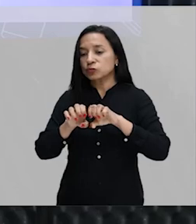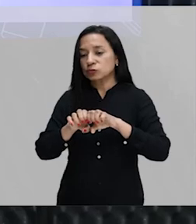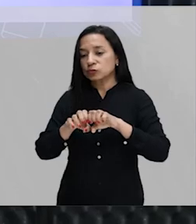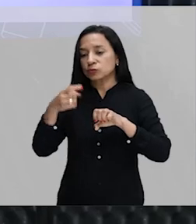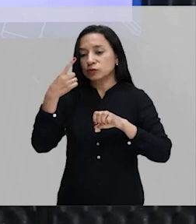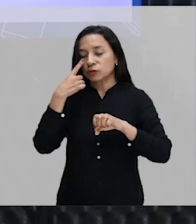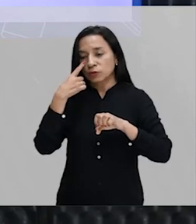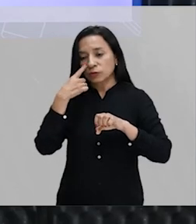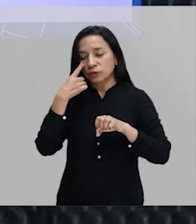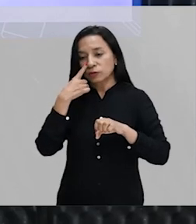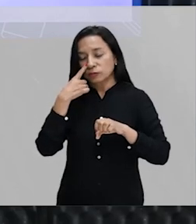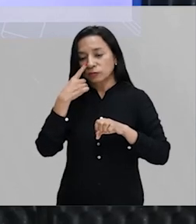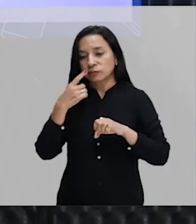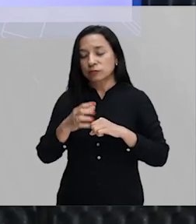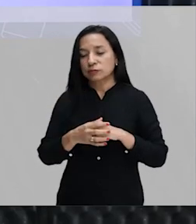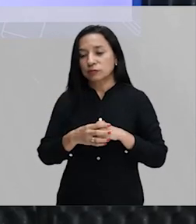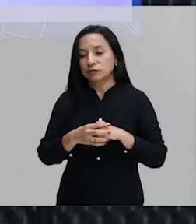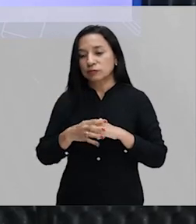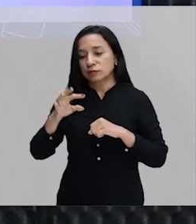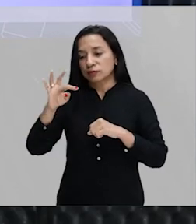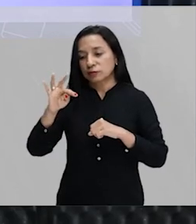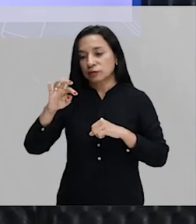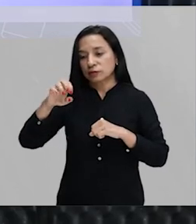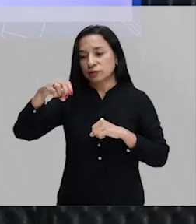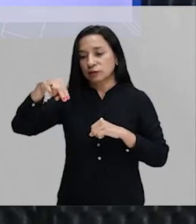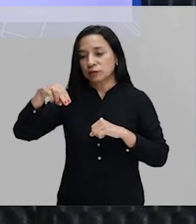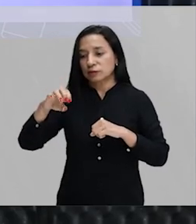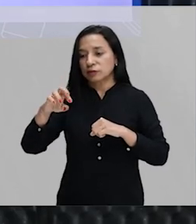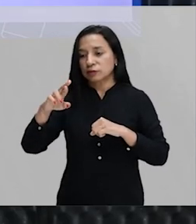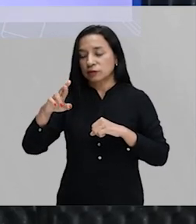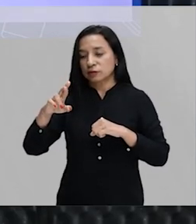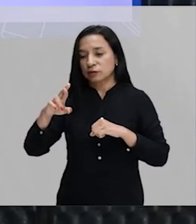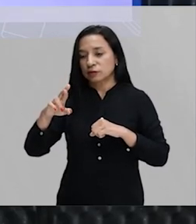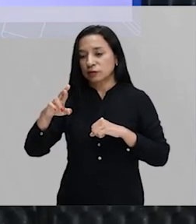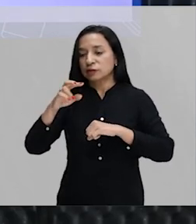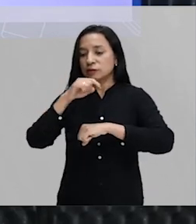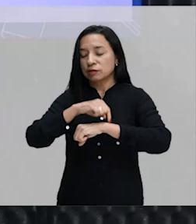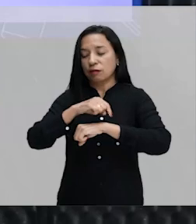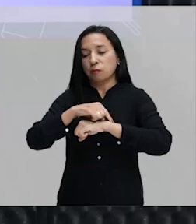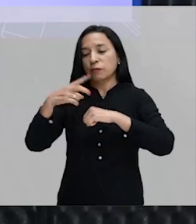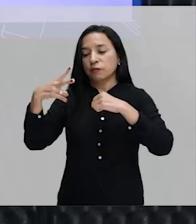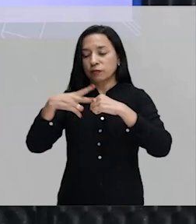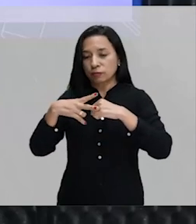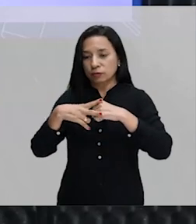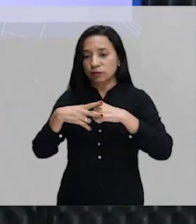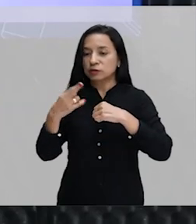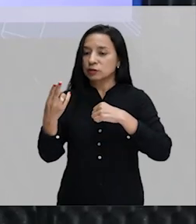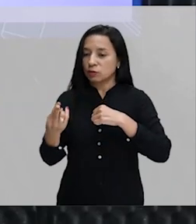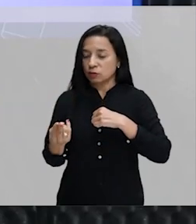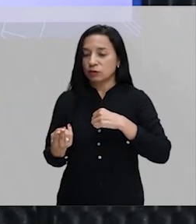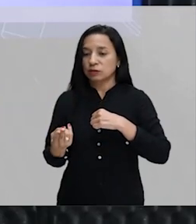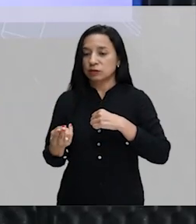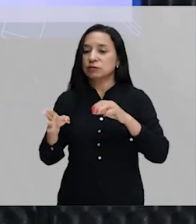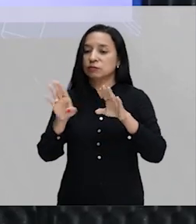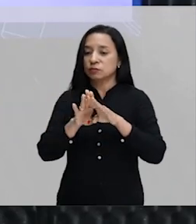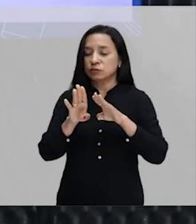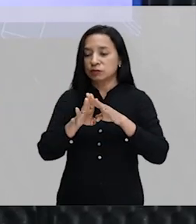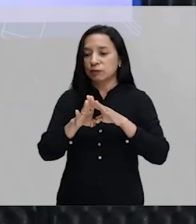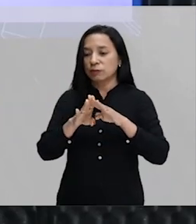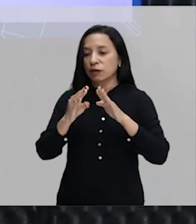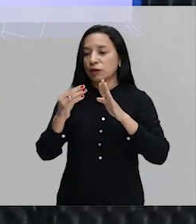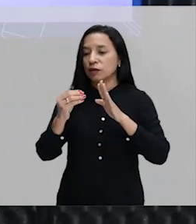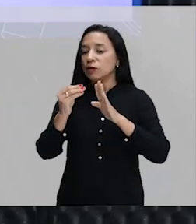nós vimos no verbo tener tá os mesmos tempos verbais segue a mesma